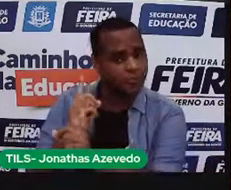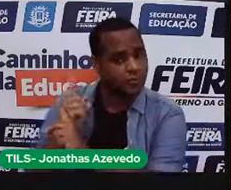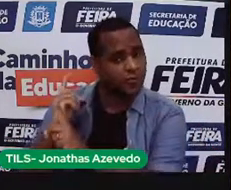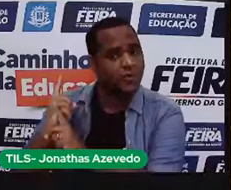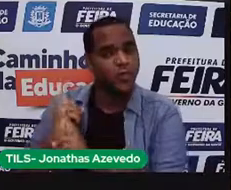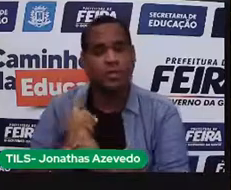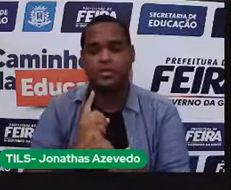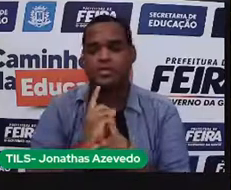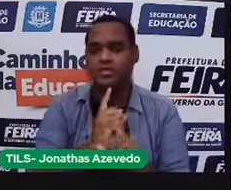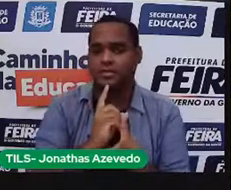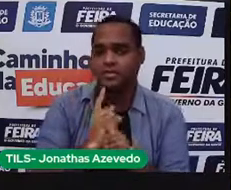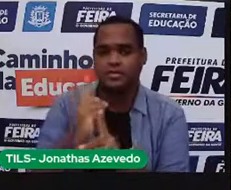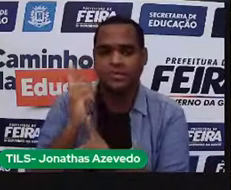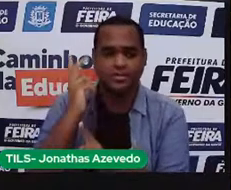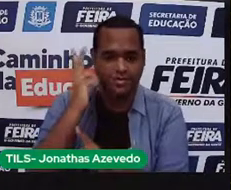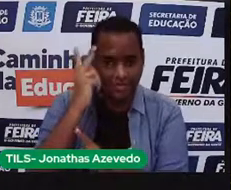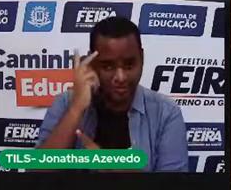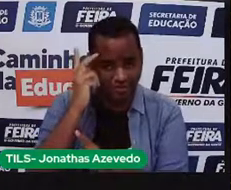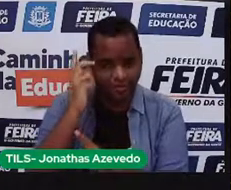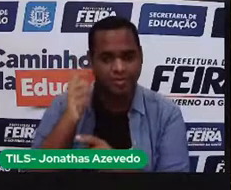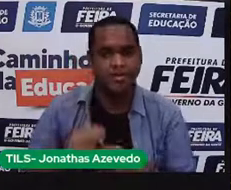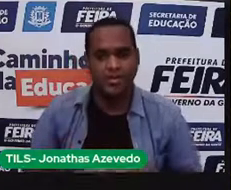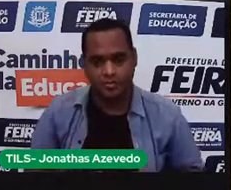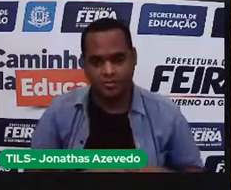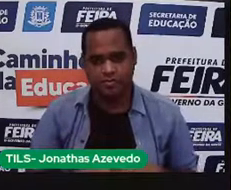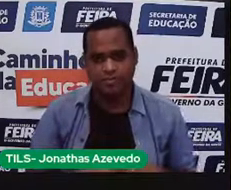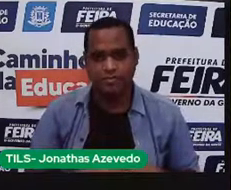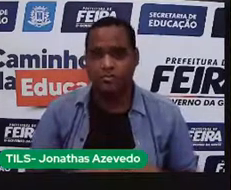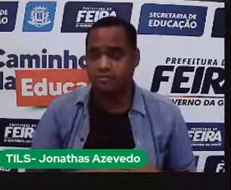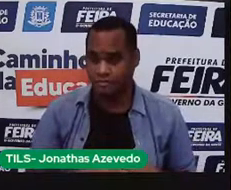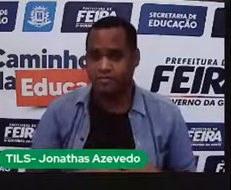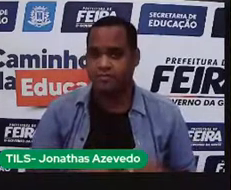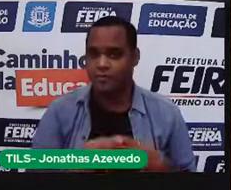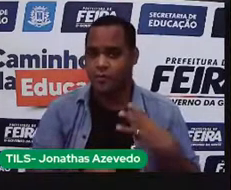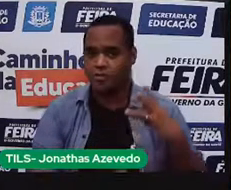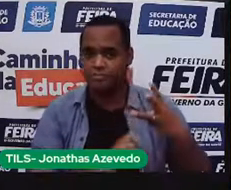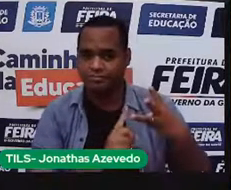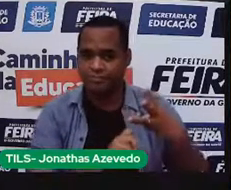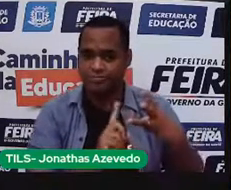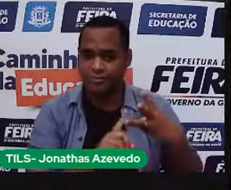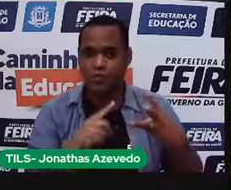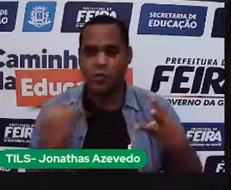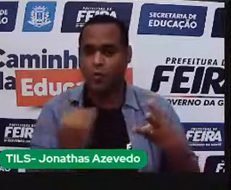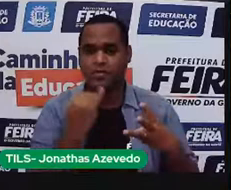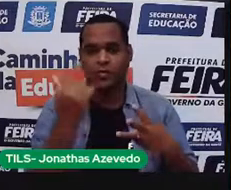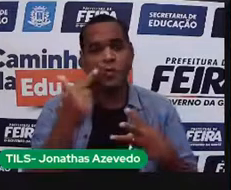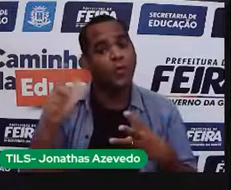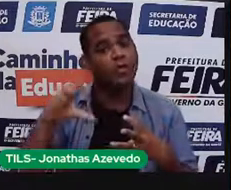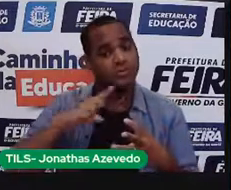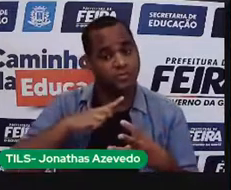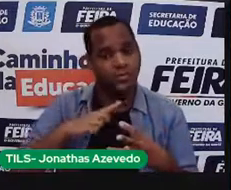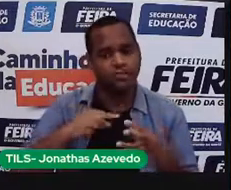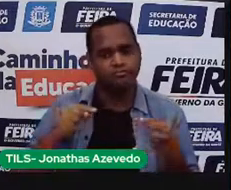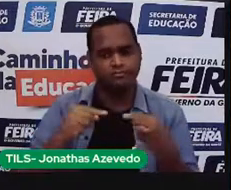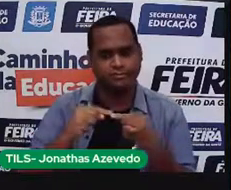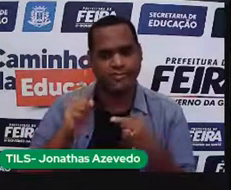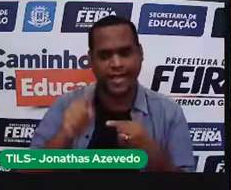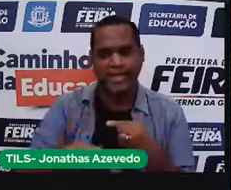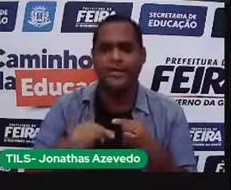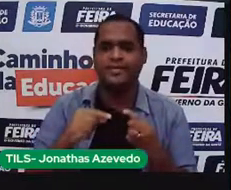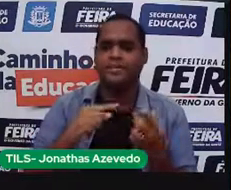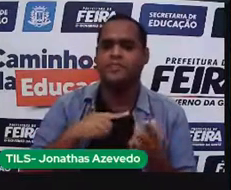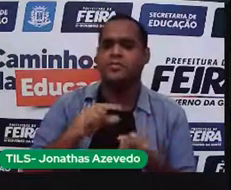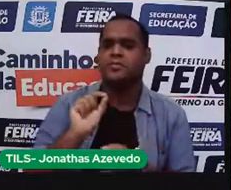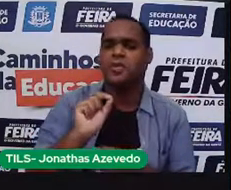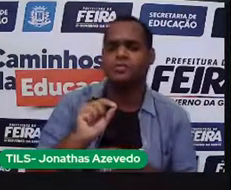origem mineral. E aqui eu coloquei o último exemplo, que é o material natural de origem vegetal. Aqui eu coloquei o